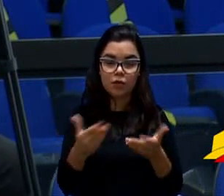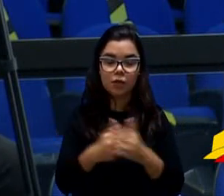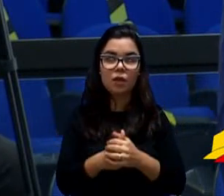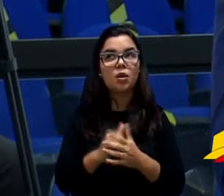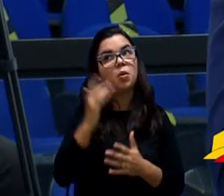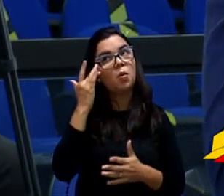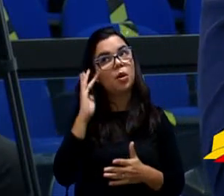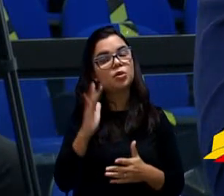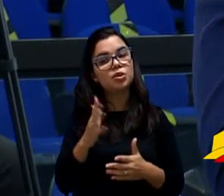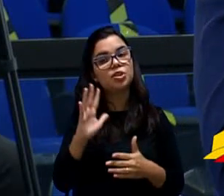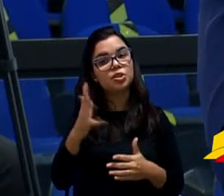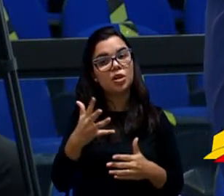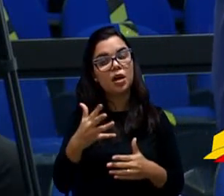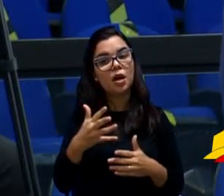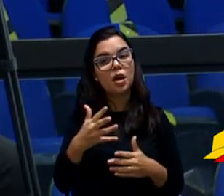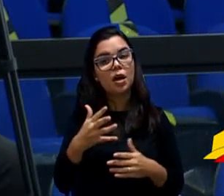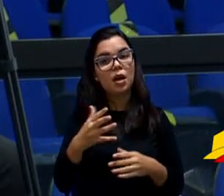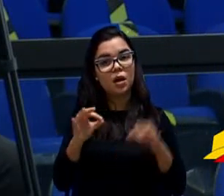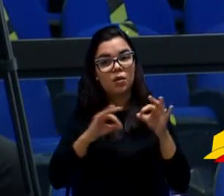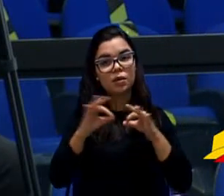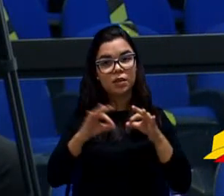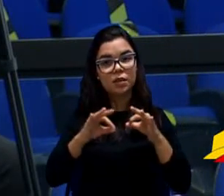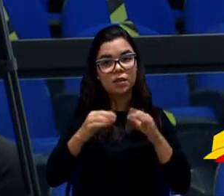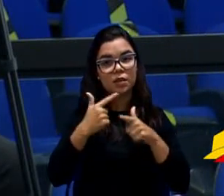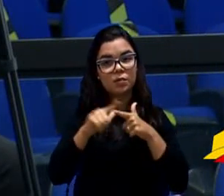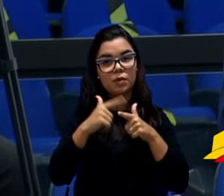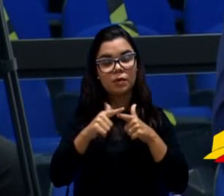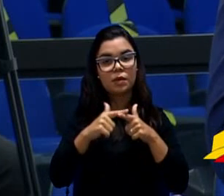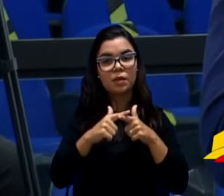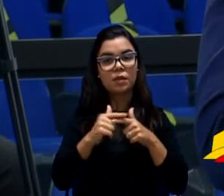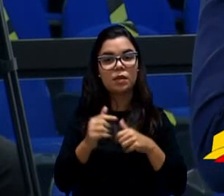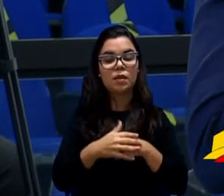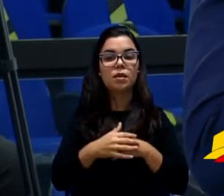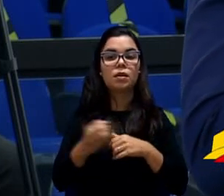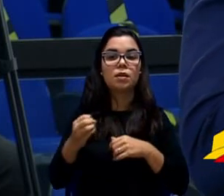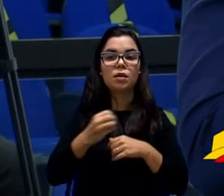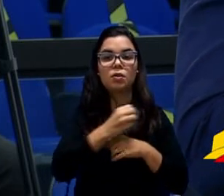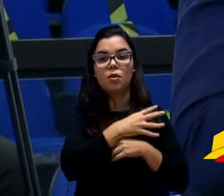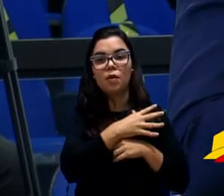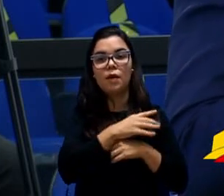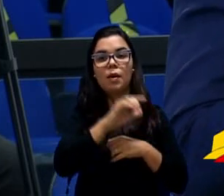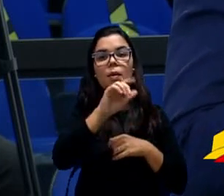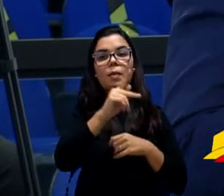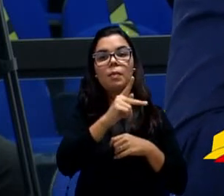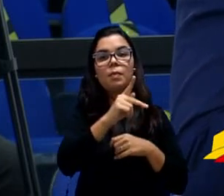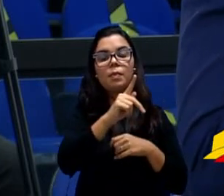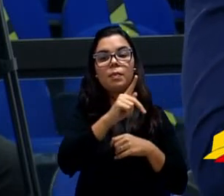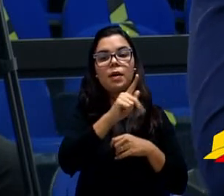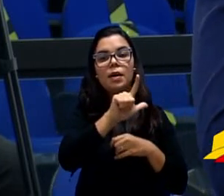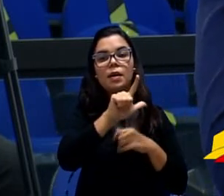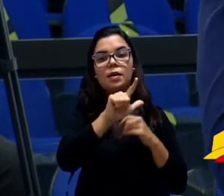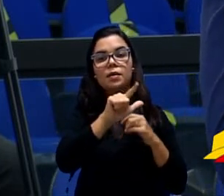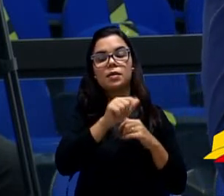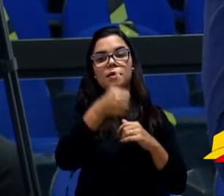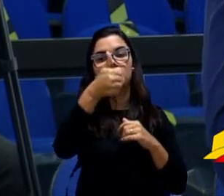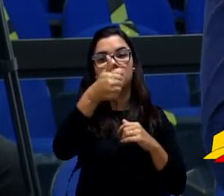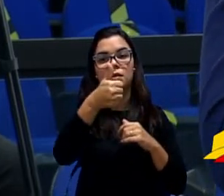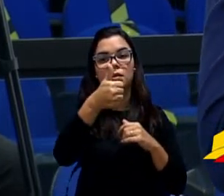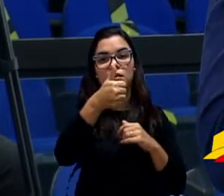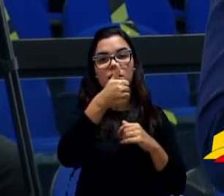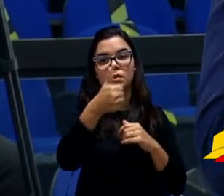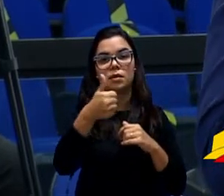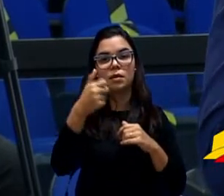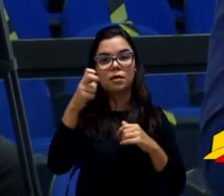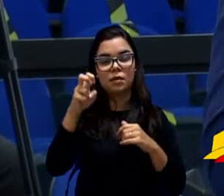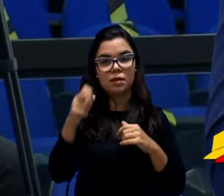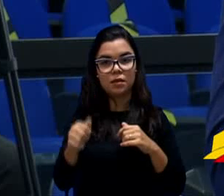bastante esse problema. Veja aí, vereador. da nova redação, a emenda do PL 115-2021. Da